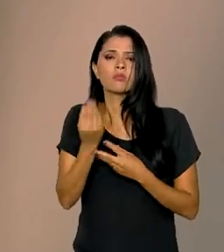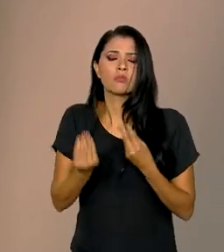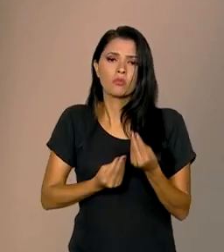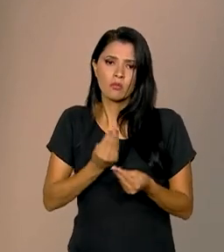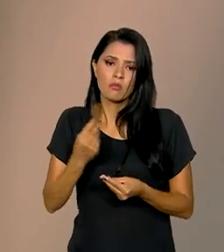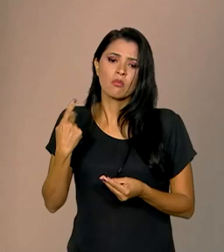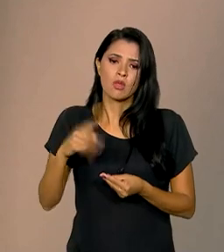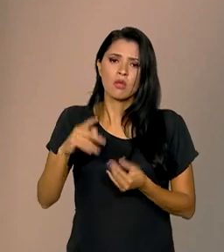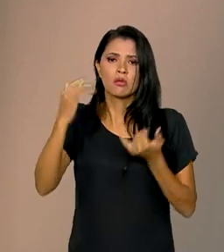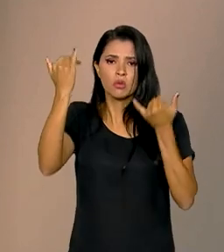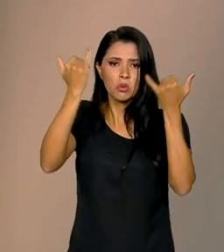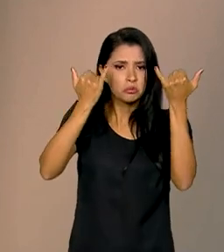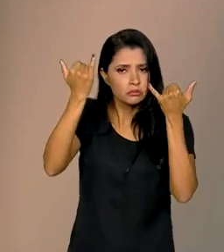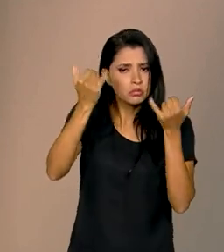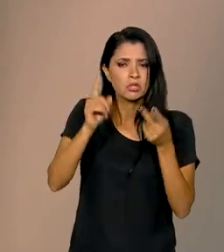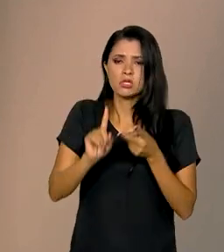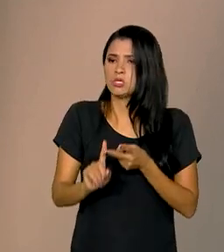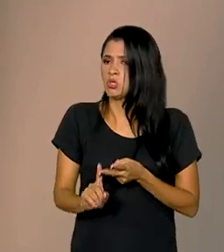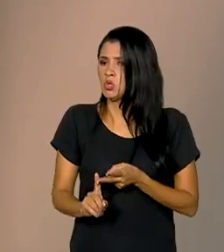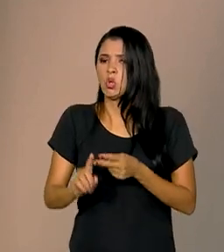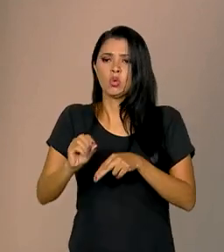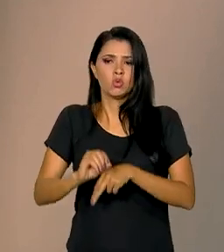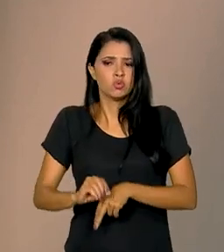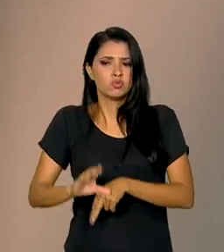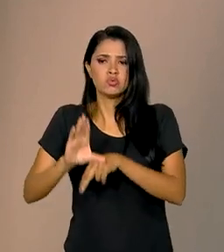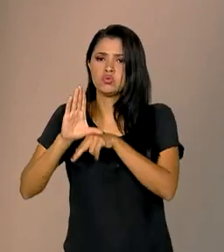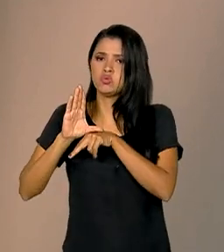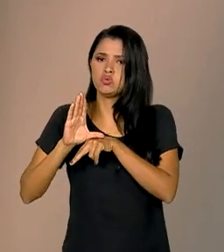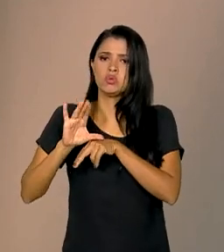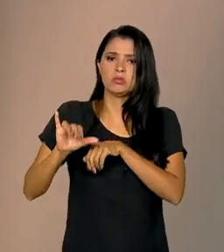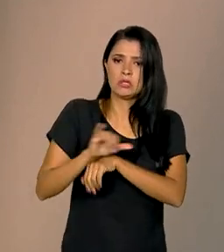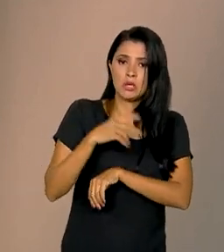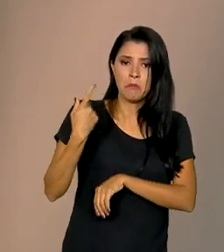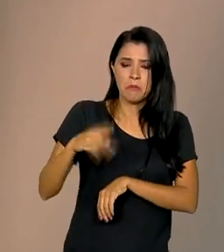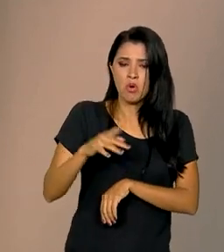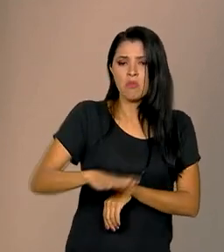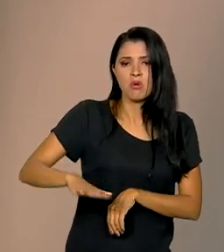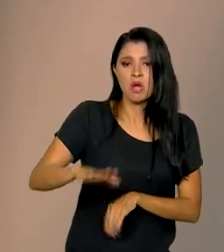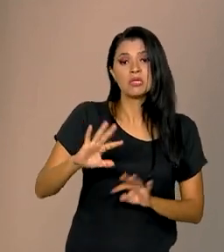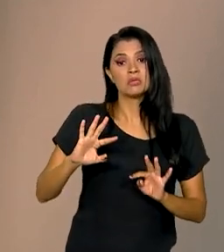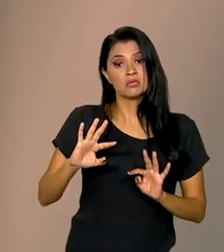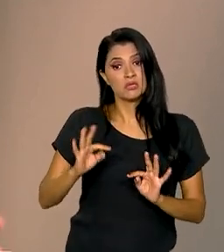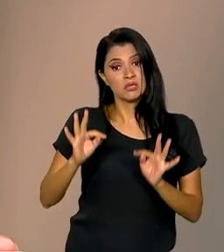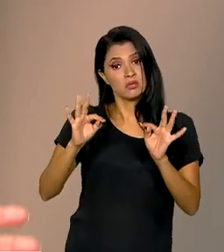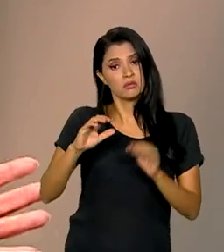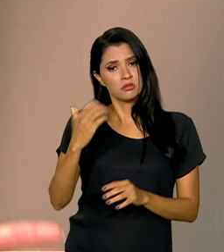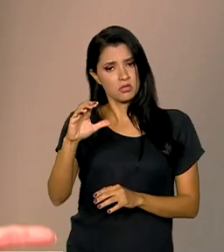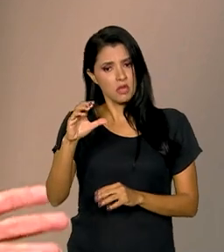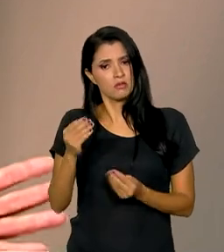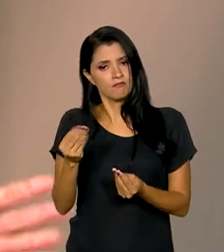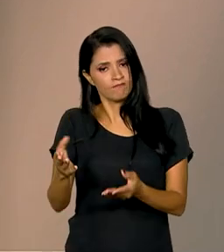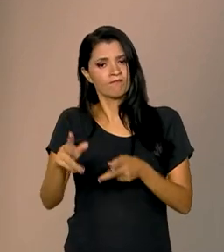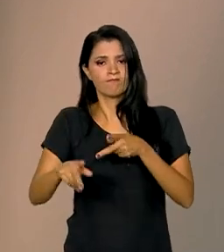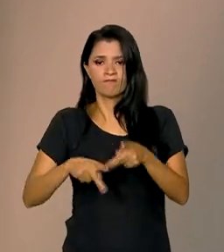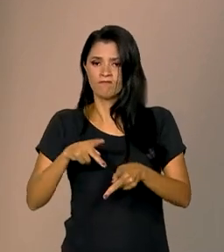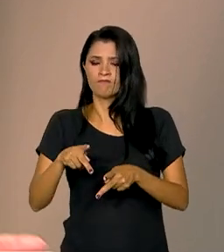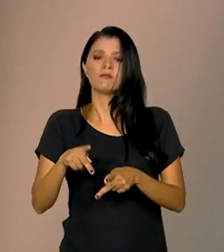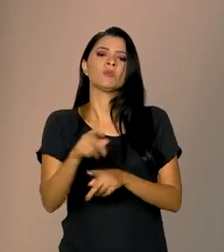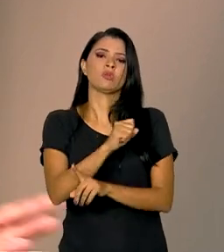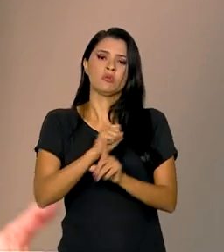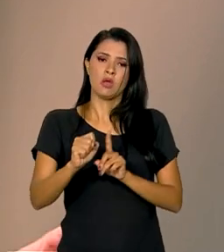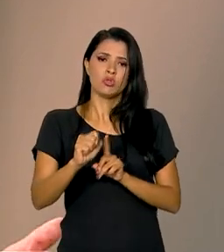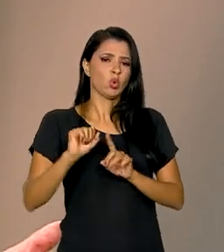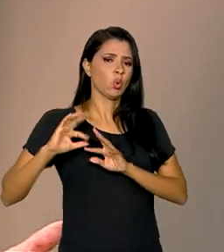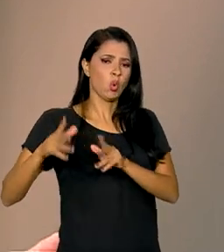os conhecimentos e os meios que a ciência e tecnologia dispõem para a sociedade sejam acessíveis para todos.